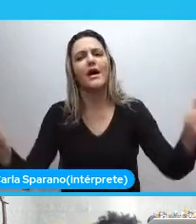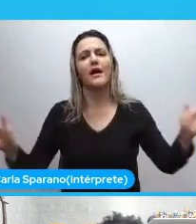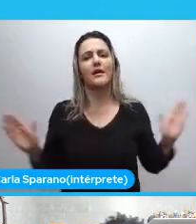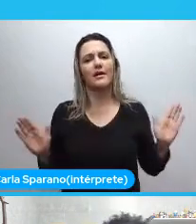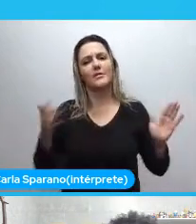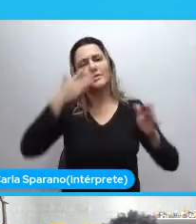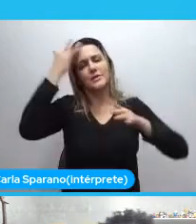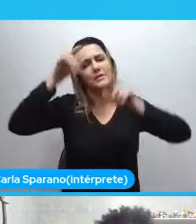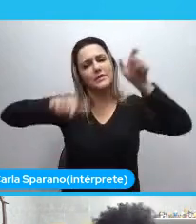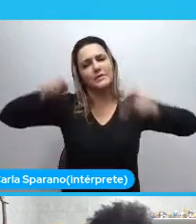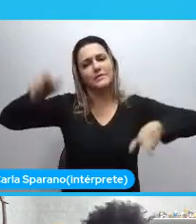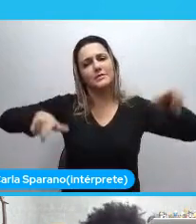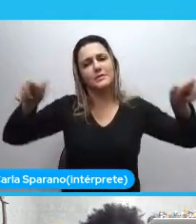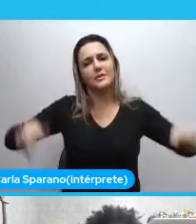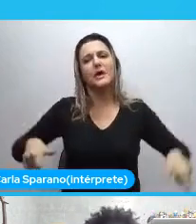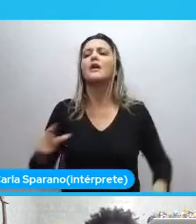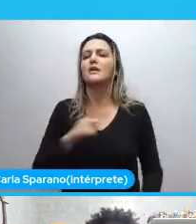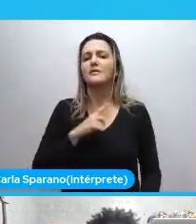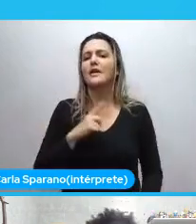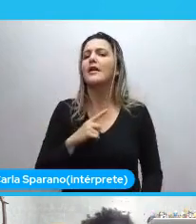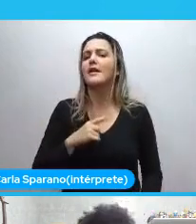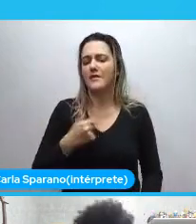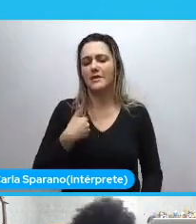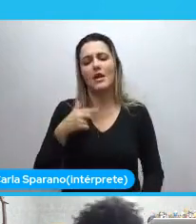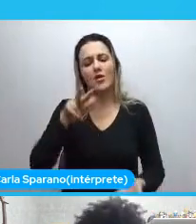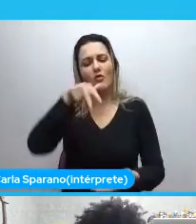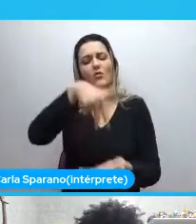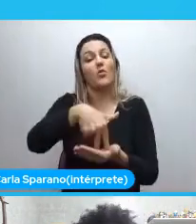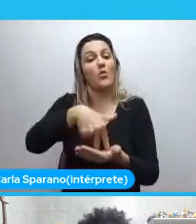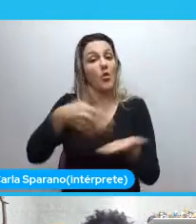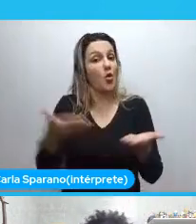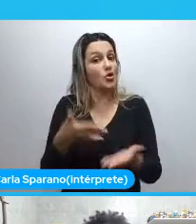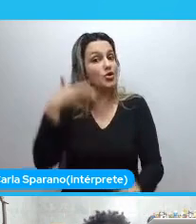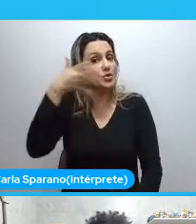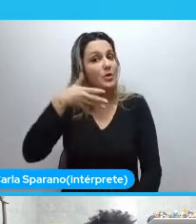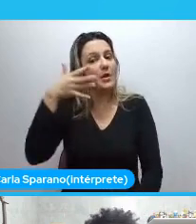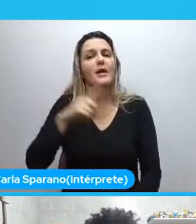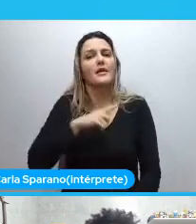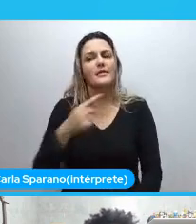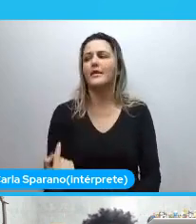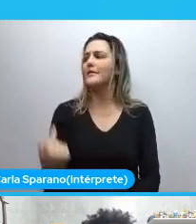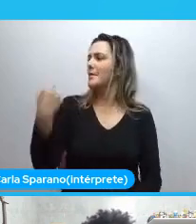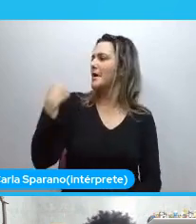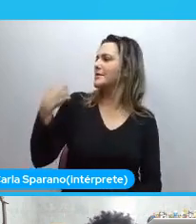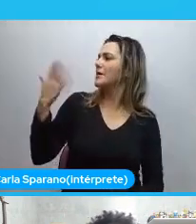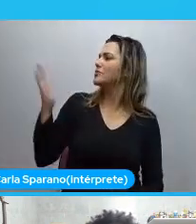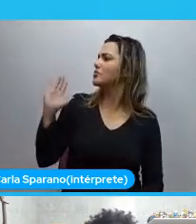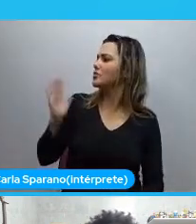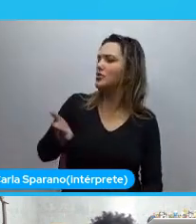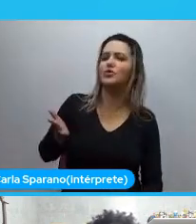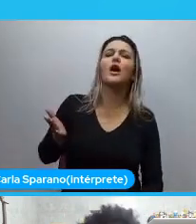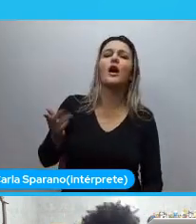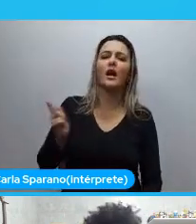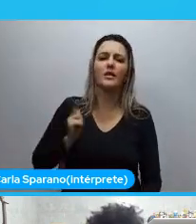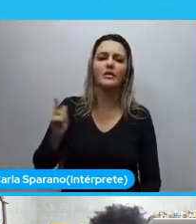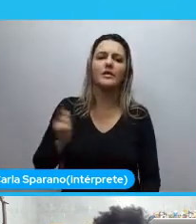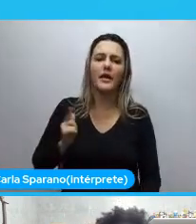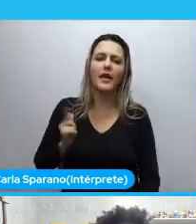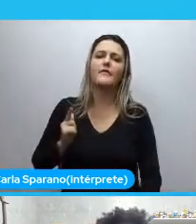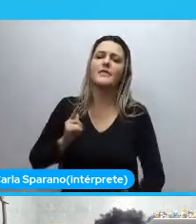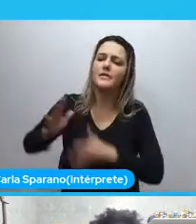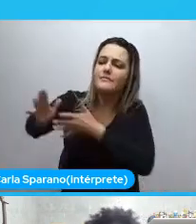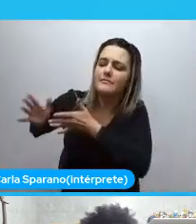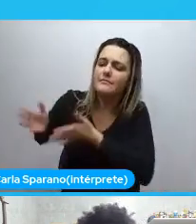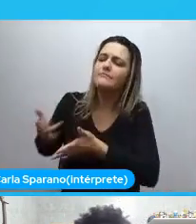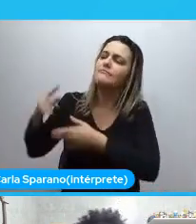Falando. É porque. Alguém lá atrás. De alguma maneira. Abriu esse caminho. Para que eu chegasse aqui. Então. Quando o Shonda fala